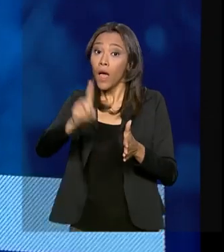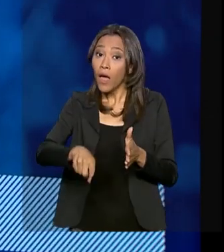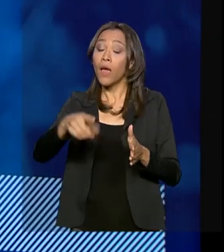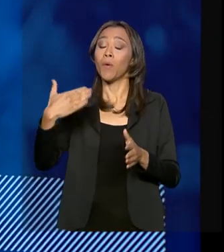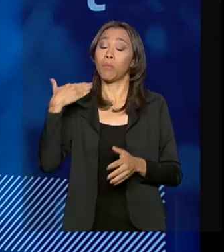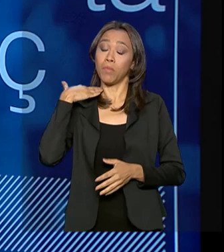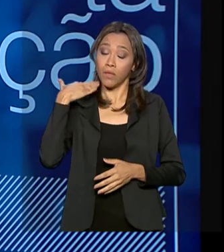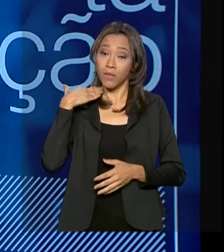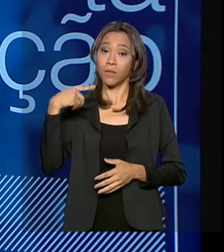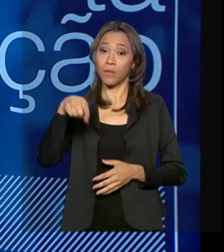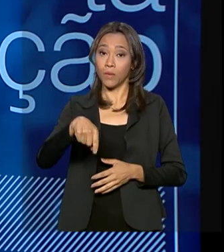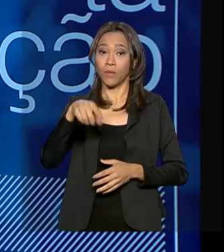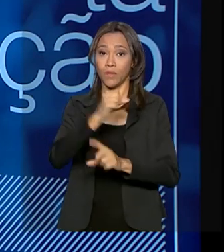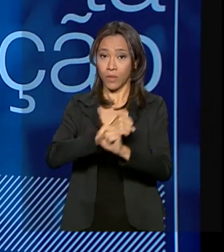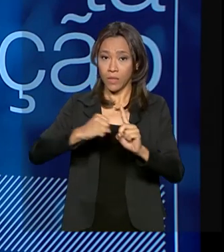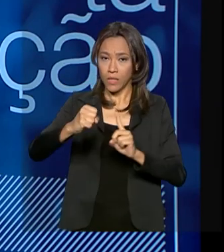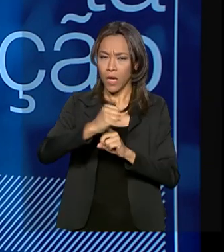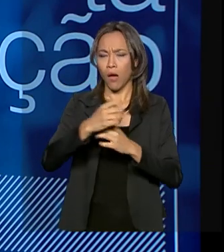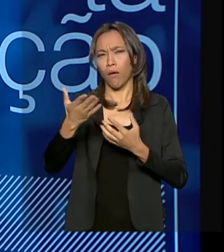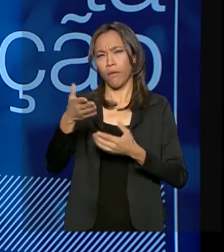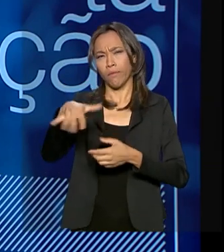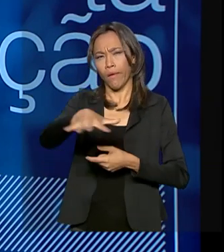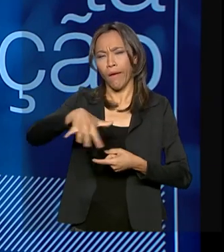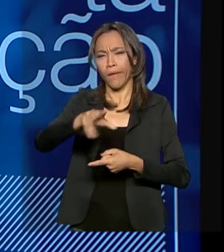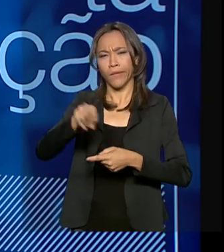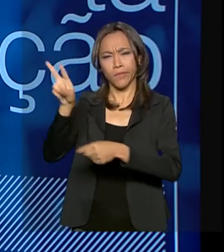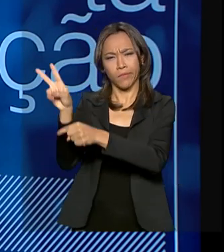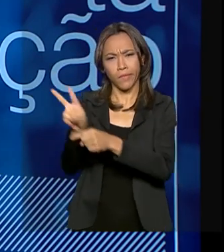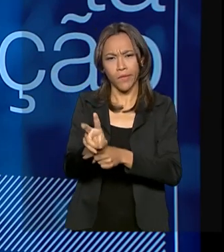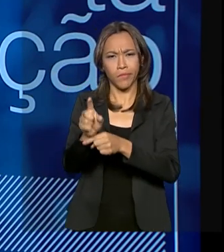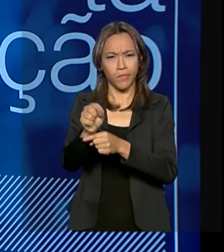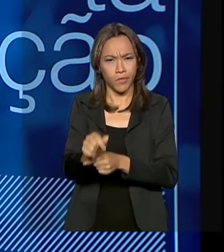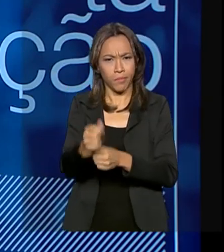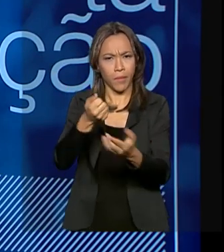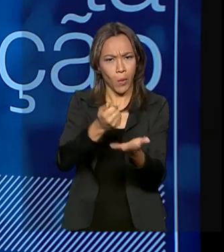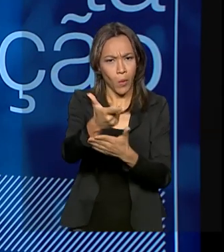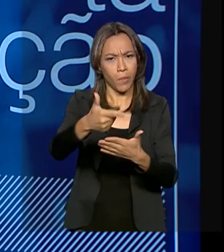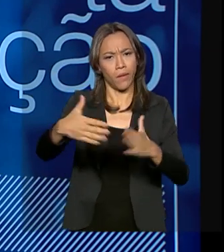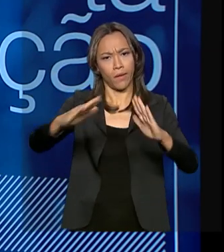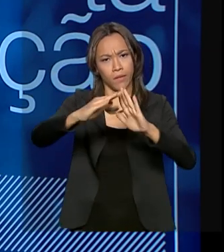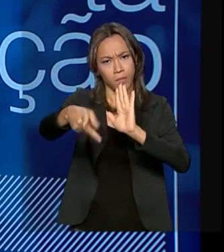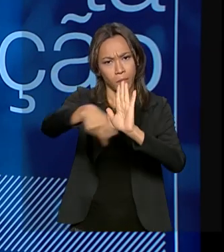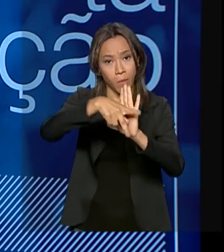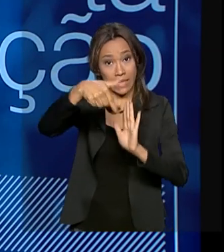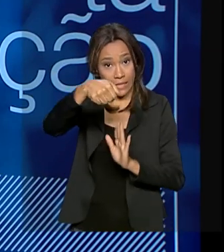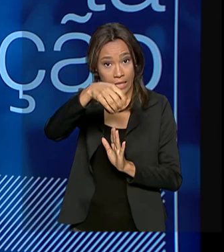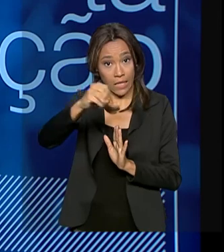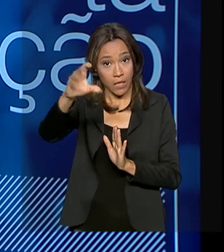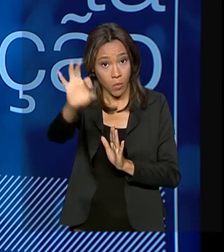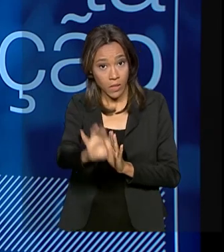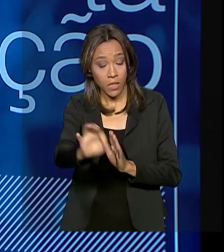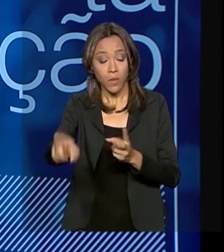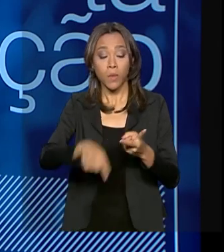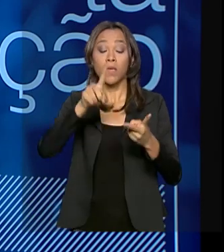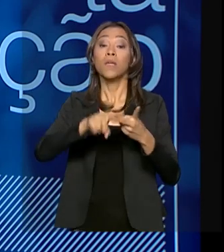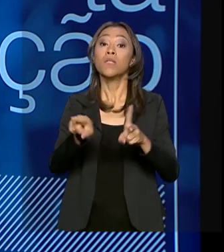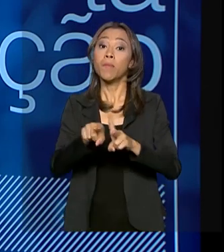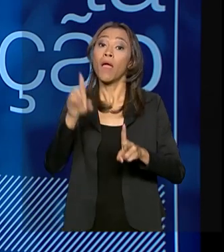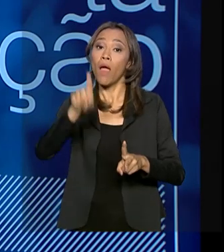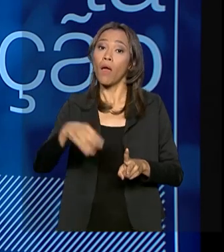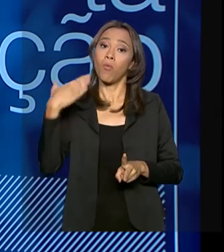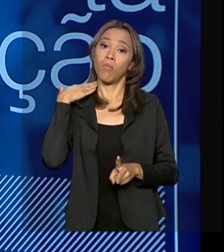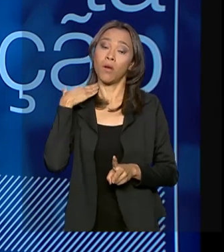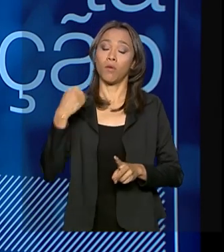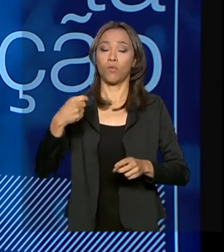longe da parte de crédito imobiliário com 70% do mercado, também é o banco das políticas públicas.